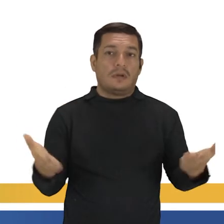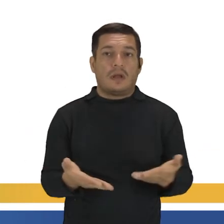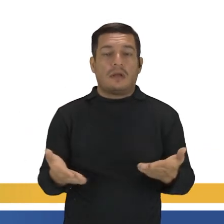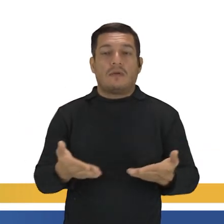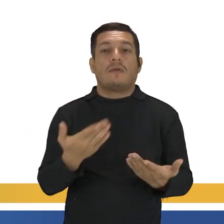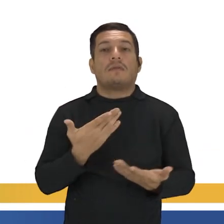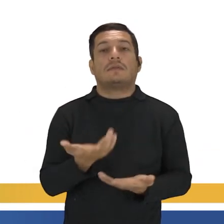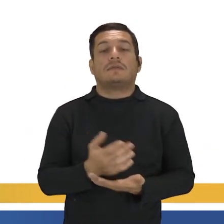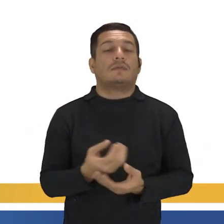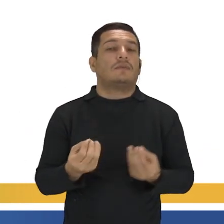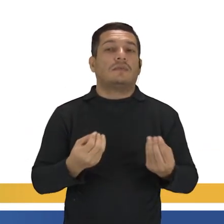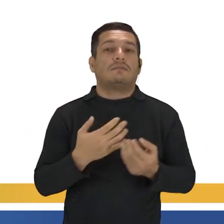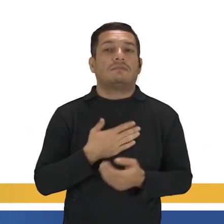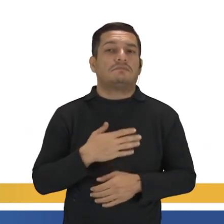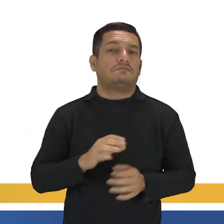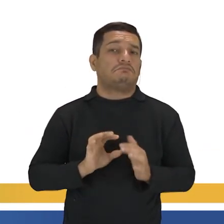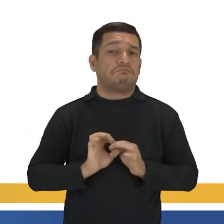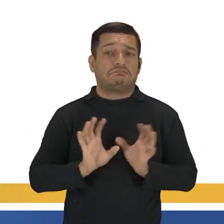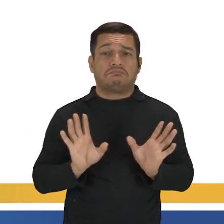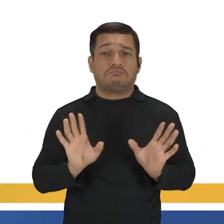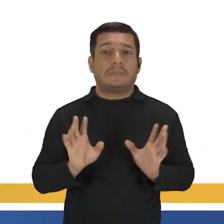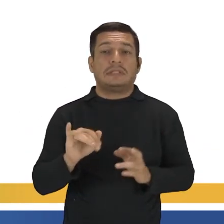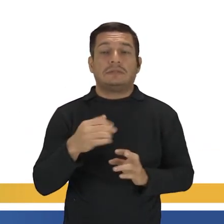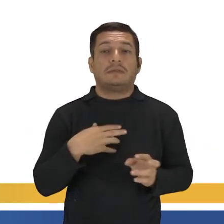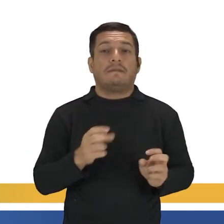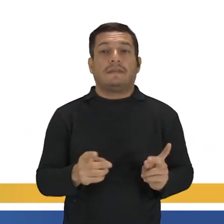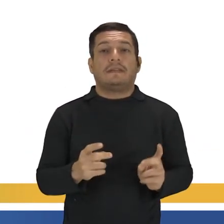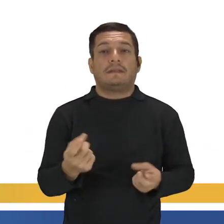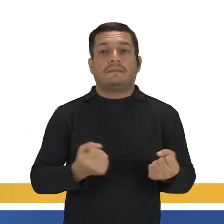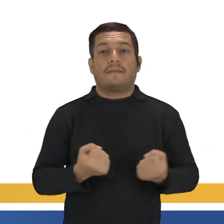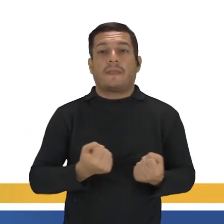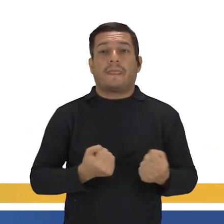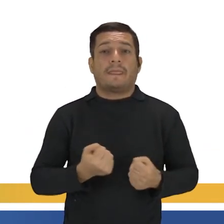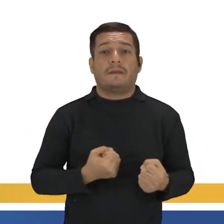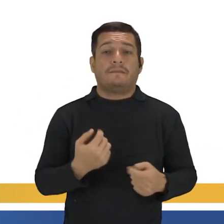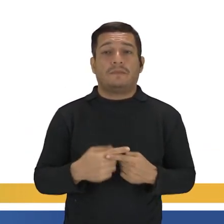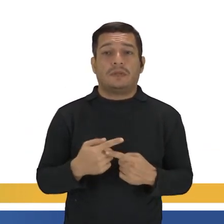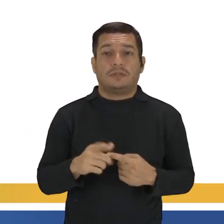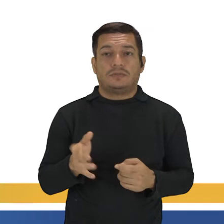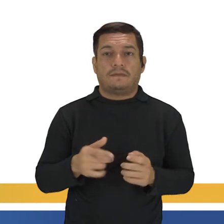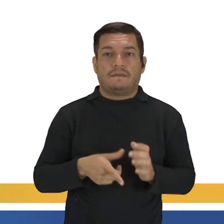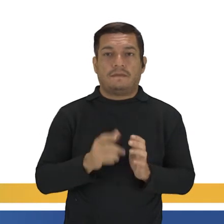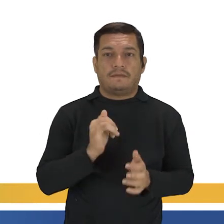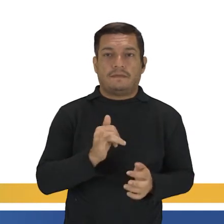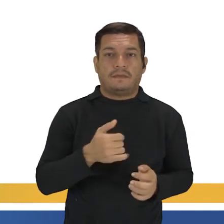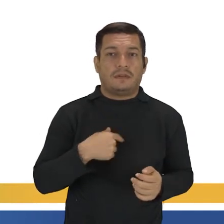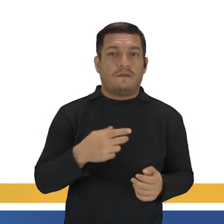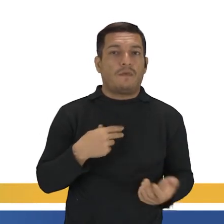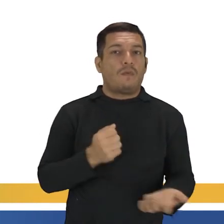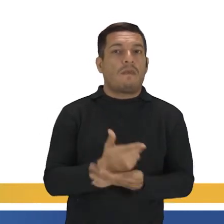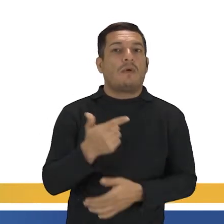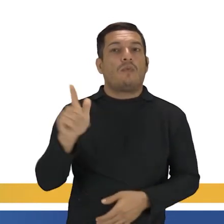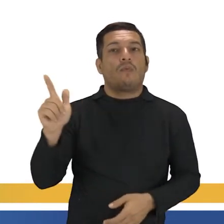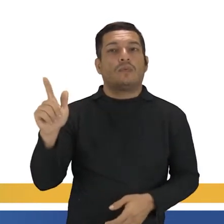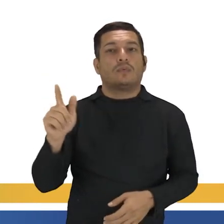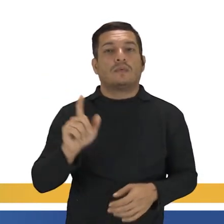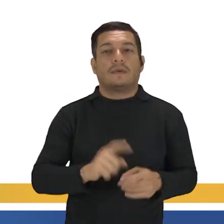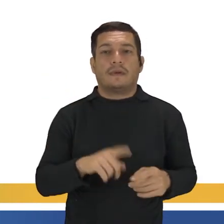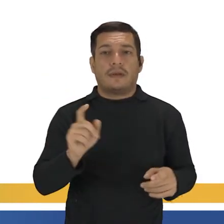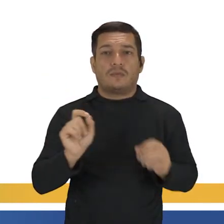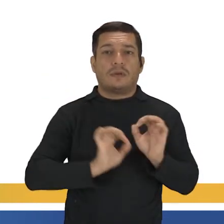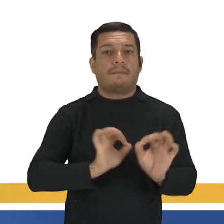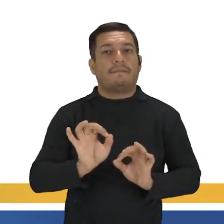de maneira espontânea? Não, se ela já tá vendendo o carro dela, porque ela já disse aí, eu vou comprar outro. Então é algo